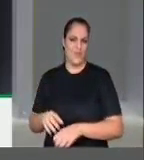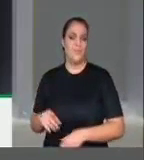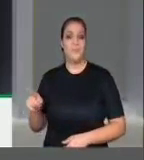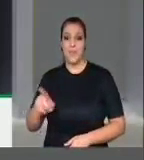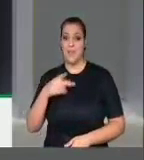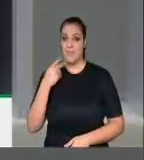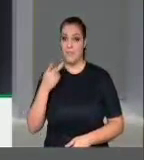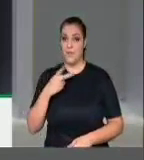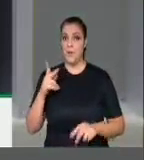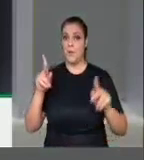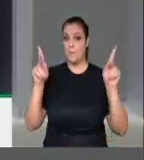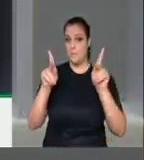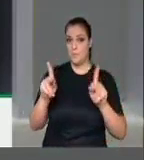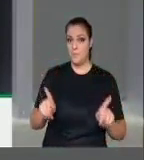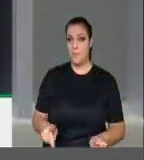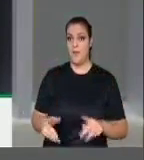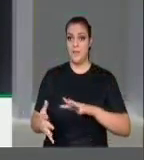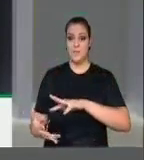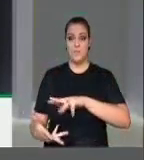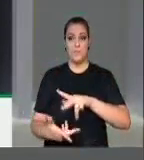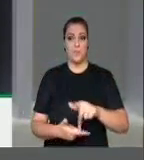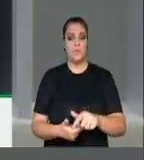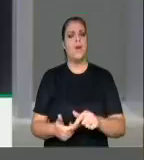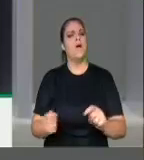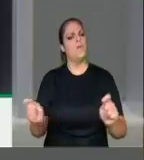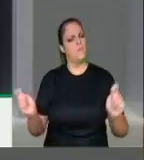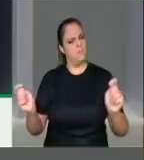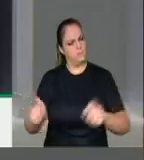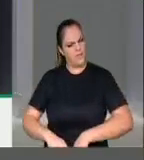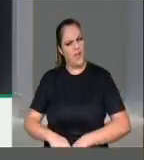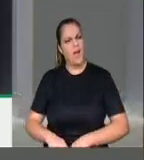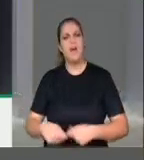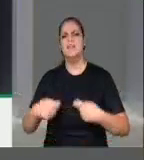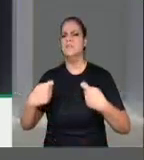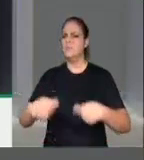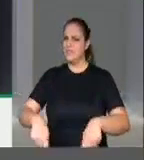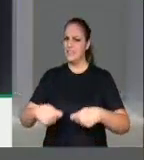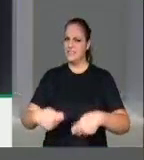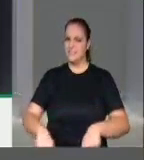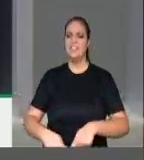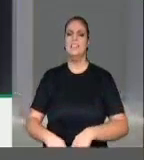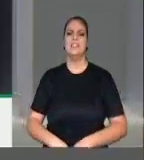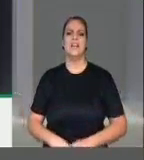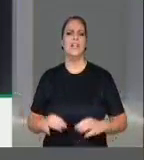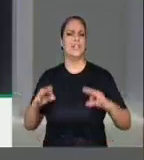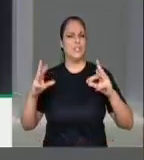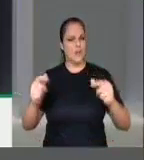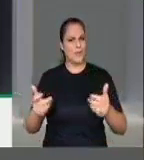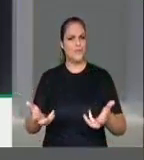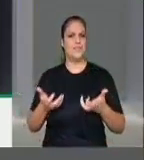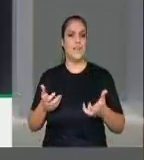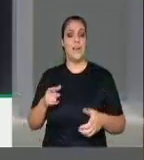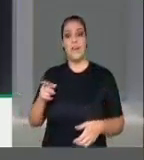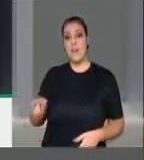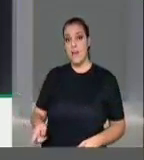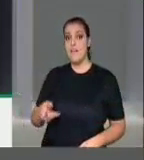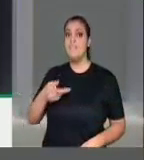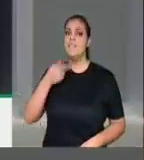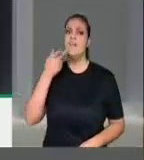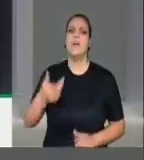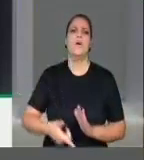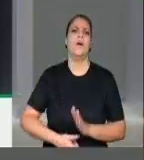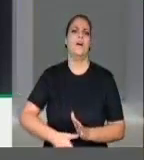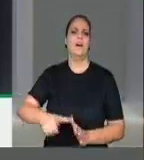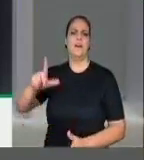possível, mas inevitável. Barraulá já anunciava essa verdade